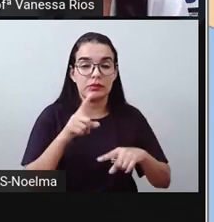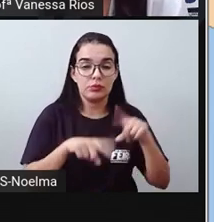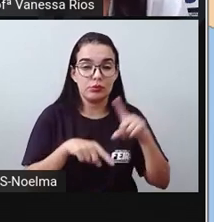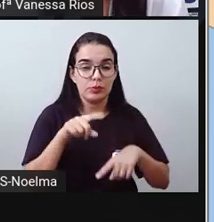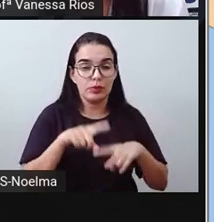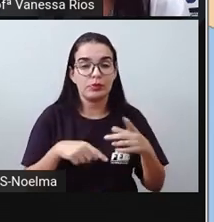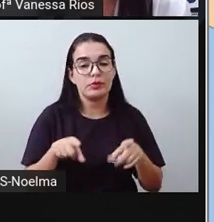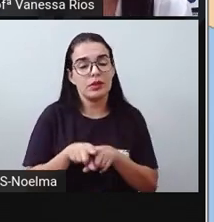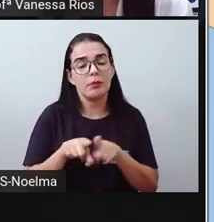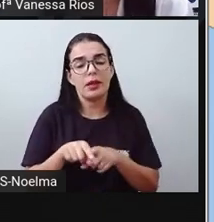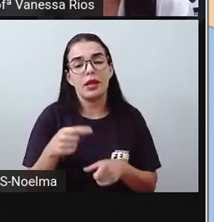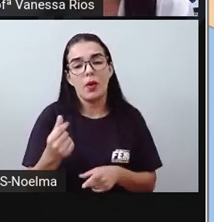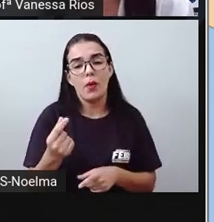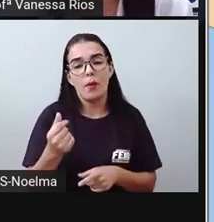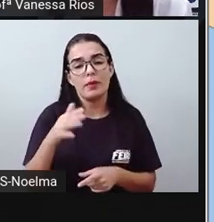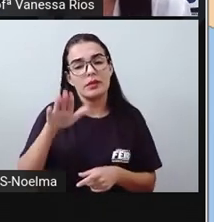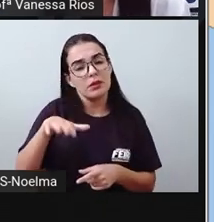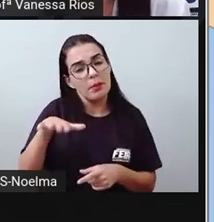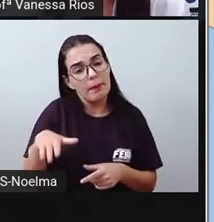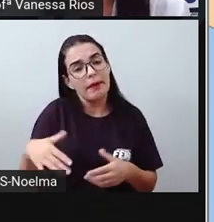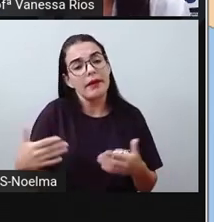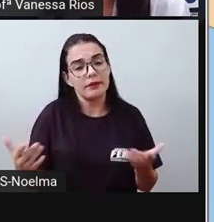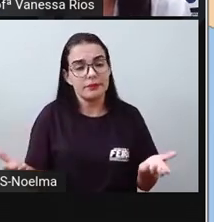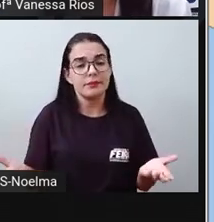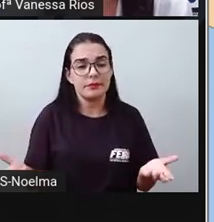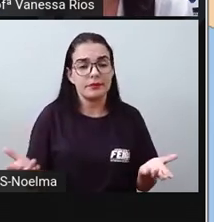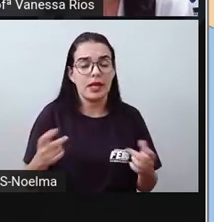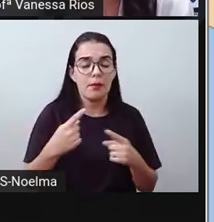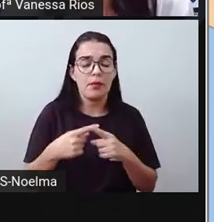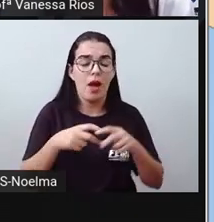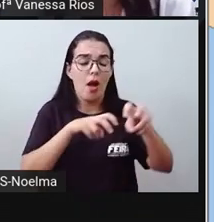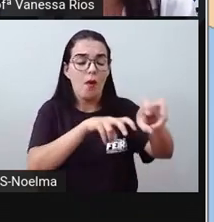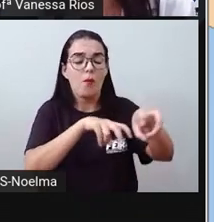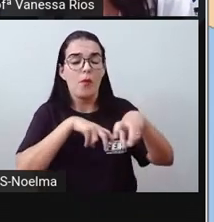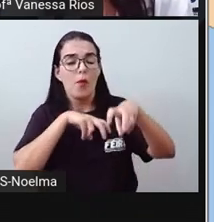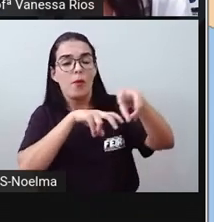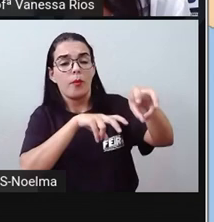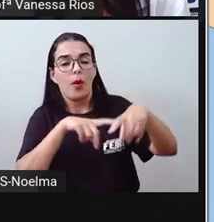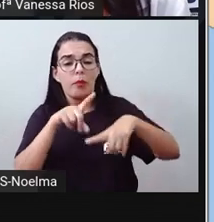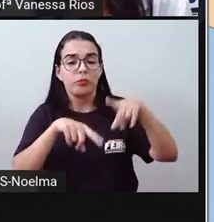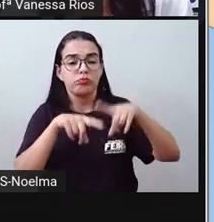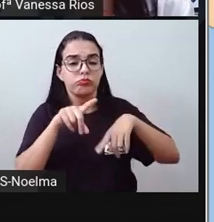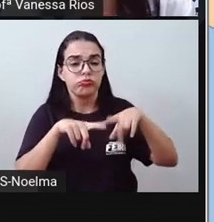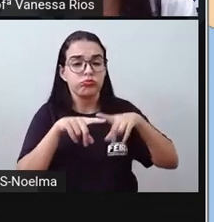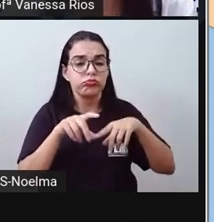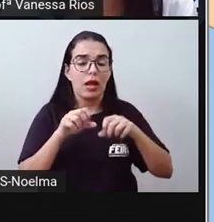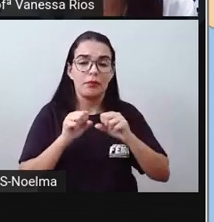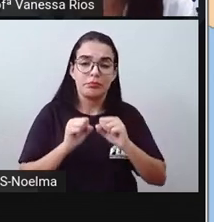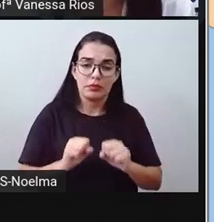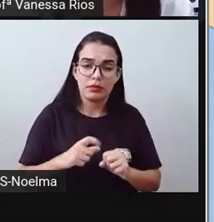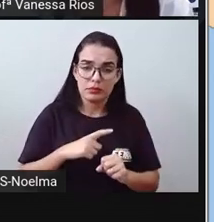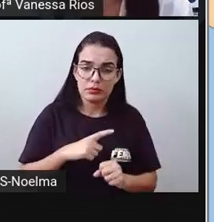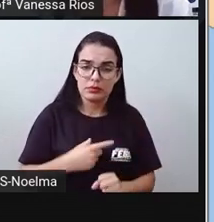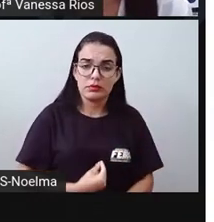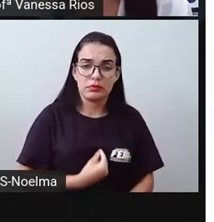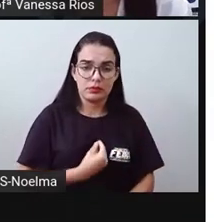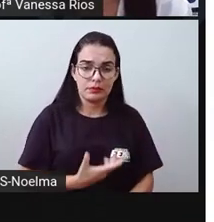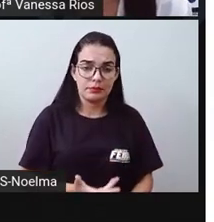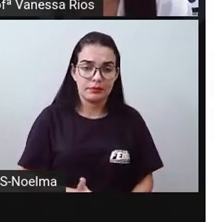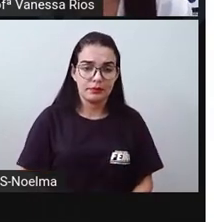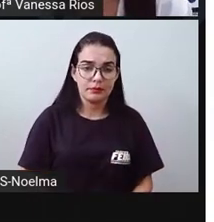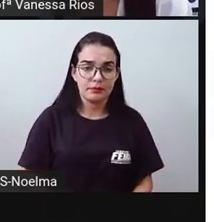Desses transportes, das produções agrícolas e das diversas outras produções que o Brasil possui.